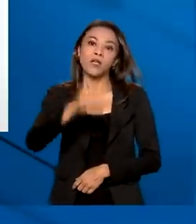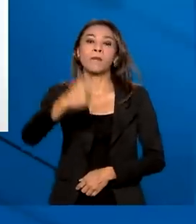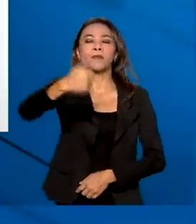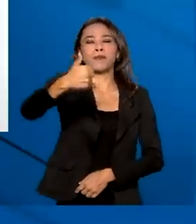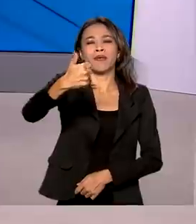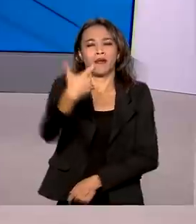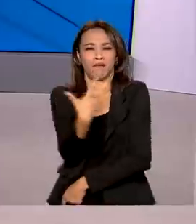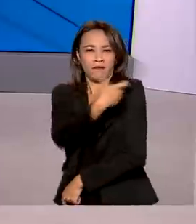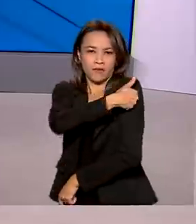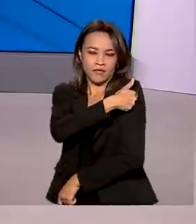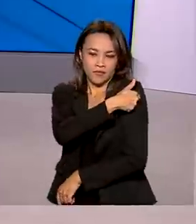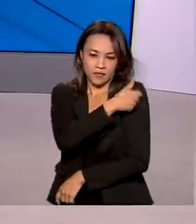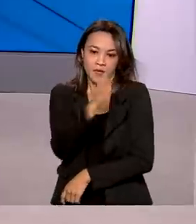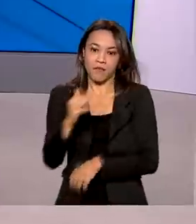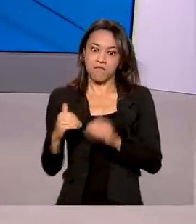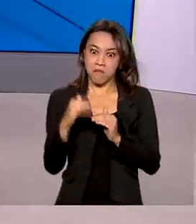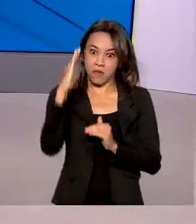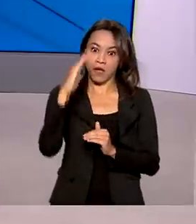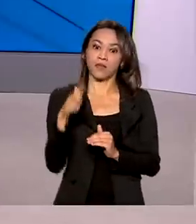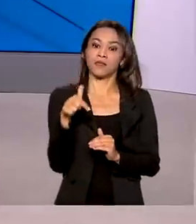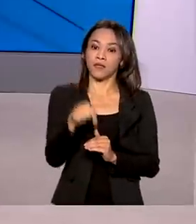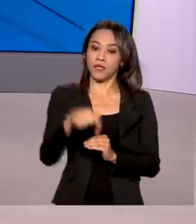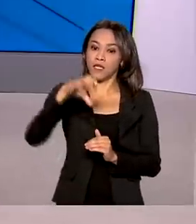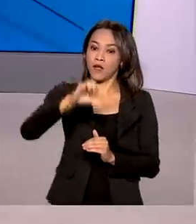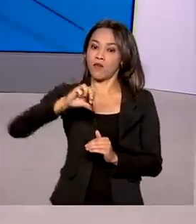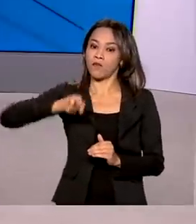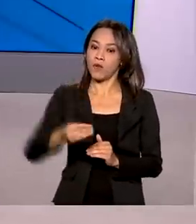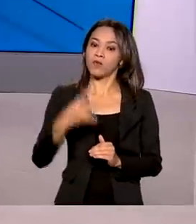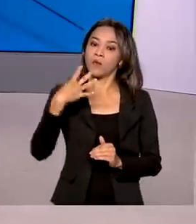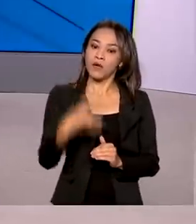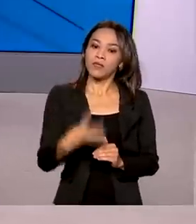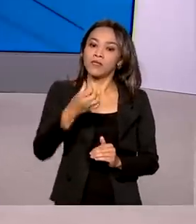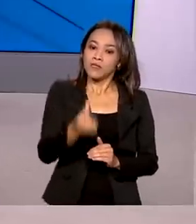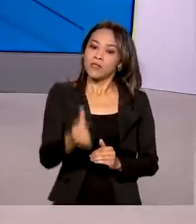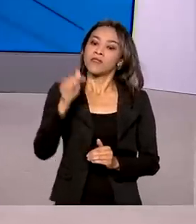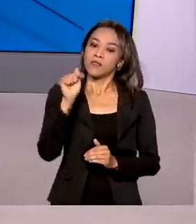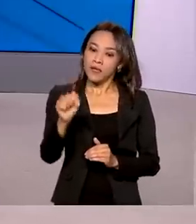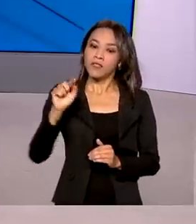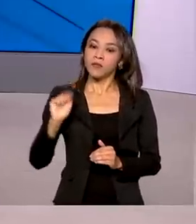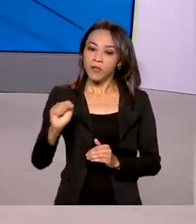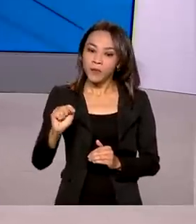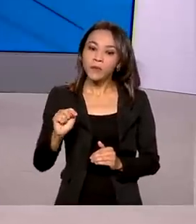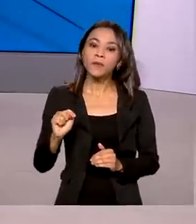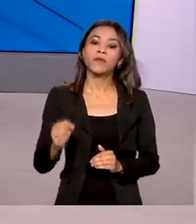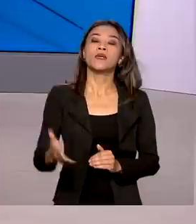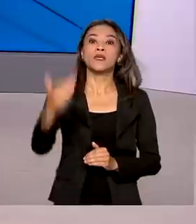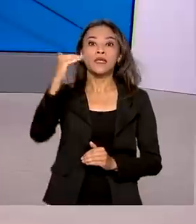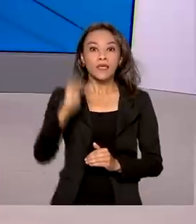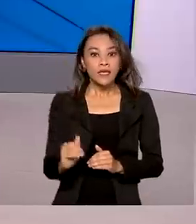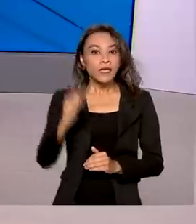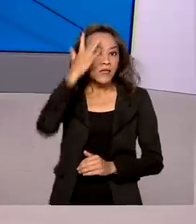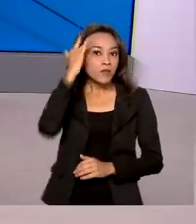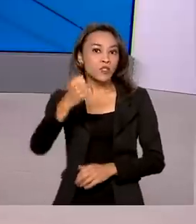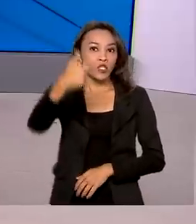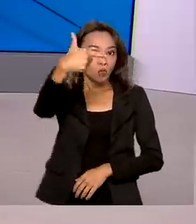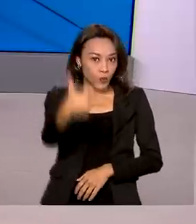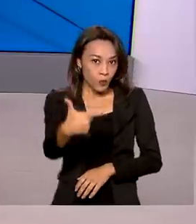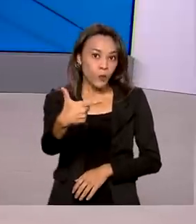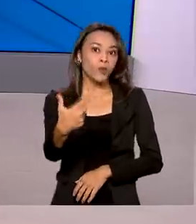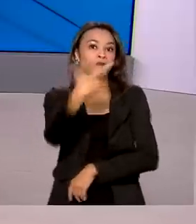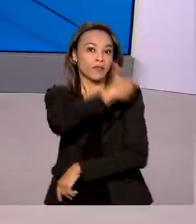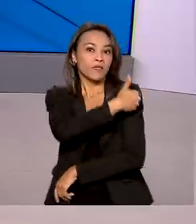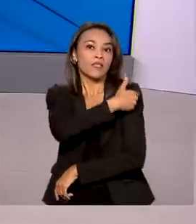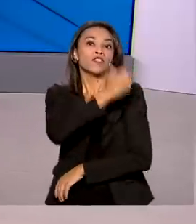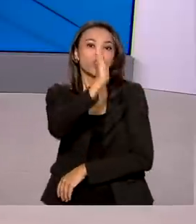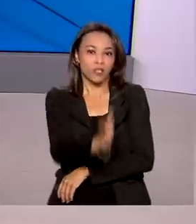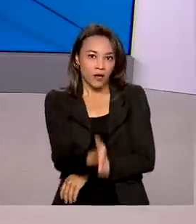primeira dose da vacina ultrapassam 79 milhões, 467 mil e as pessoas que tomaram as duas doses da